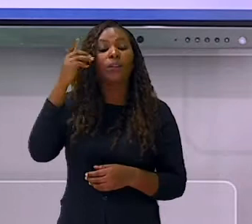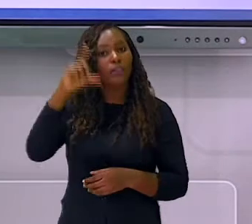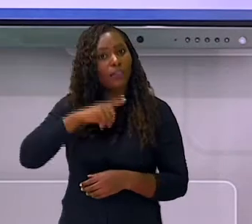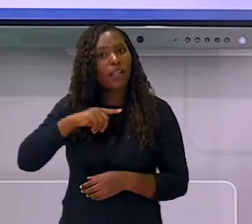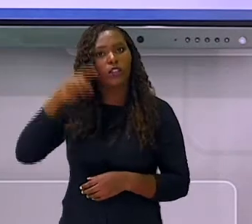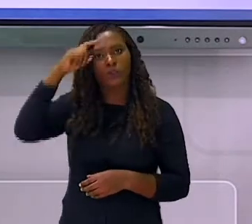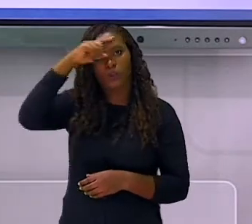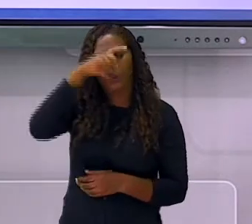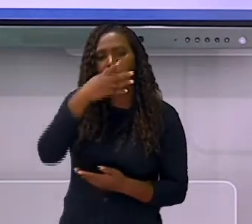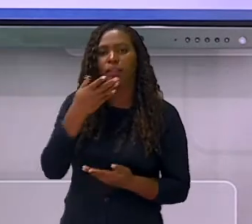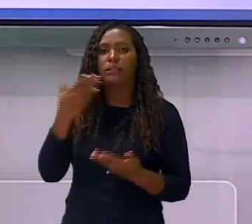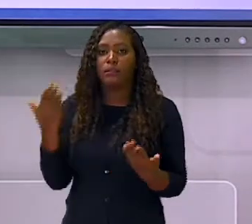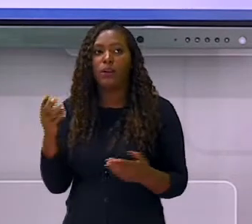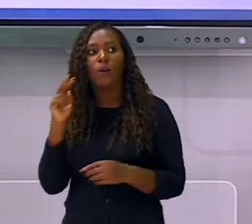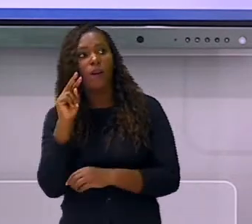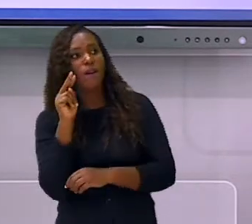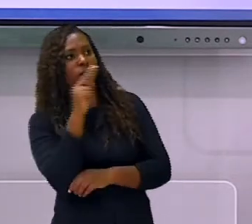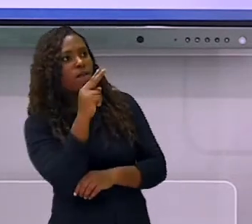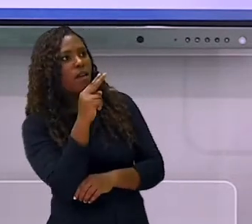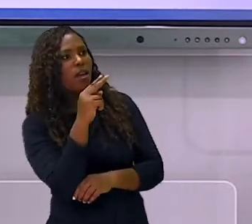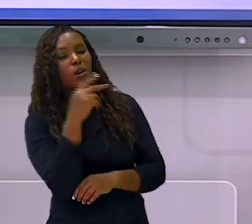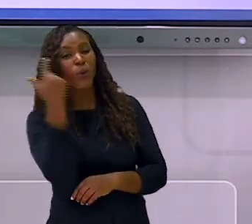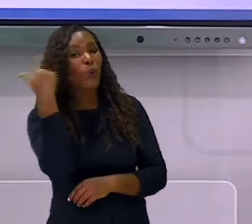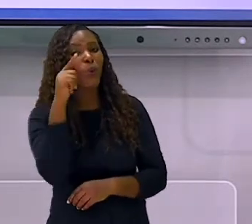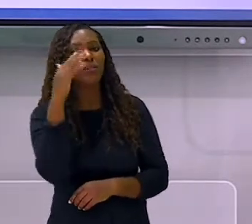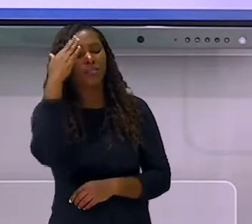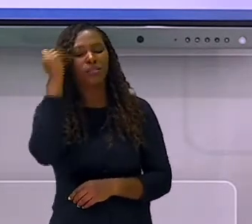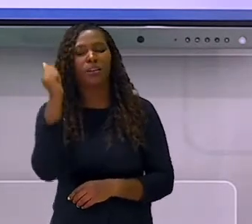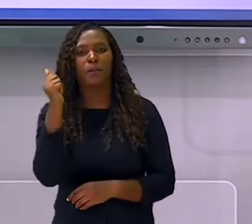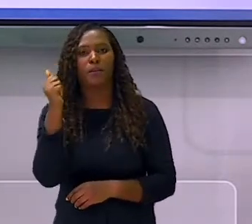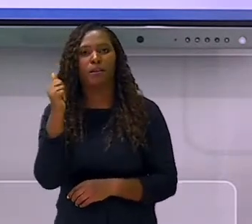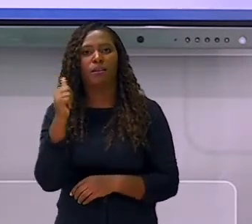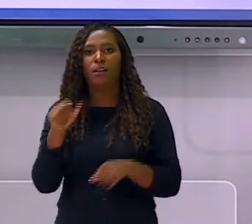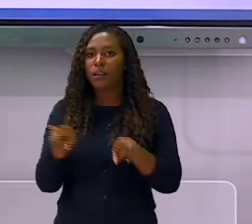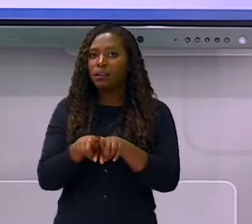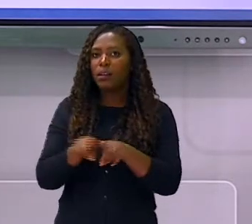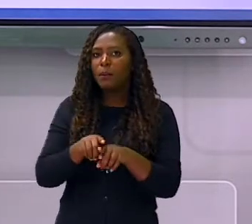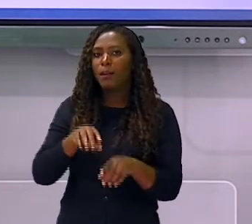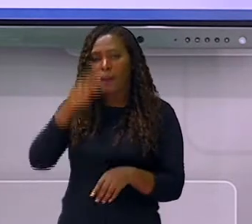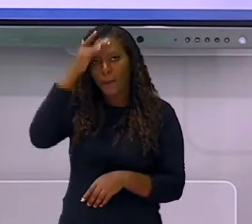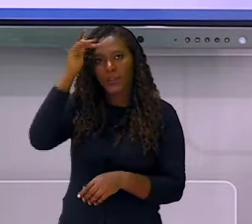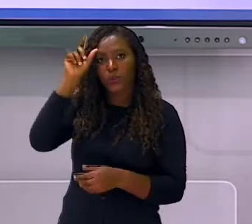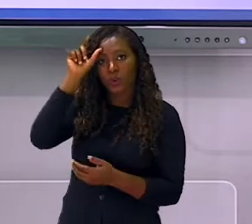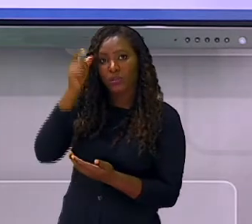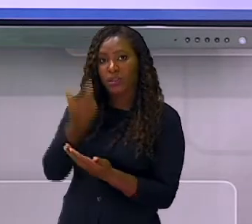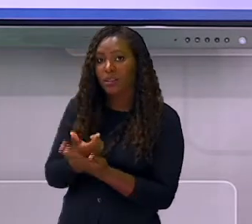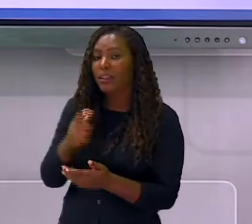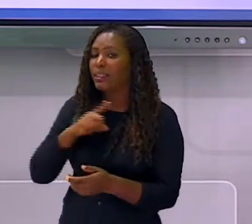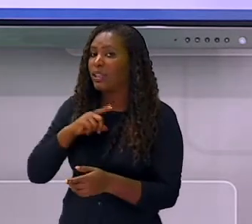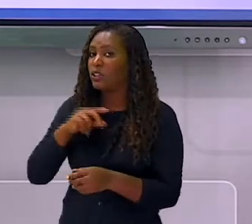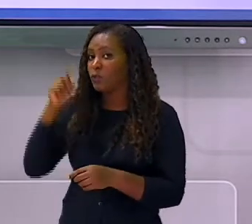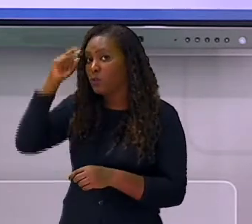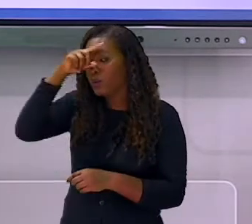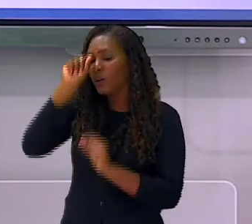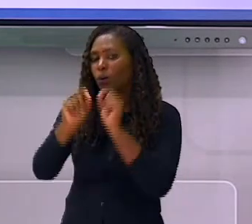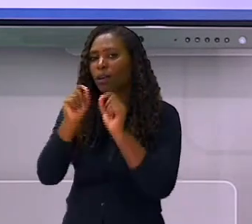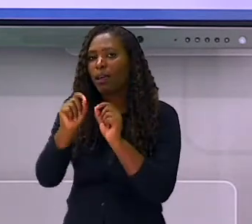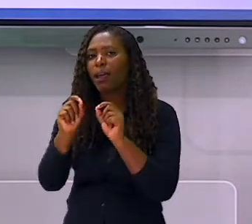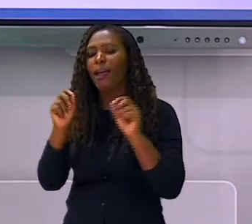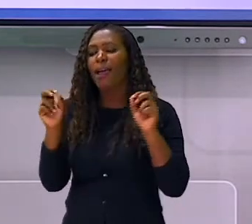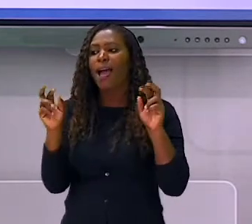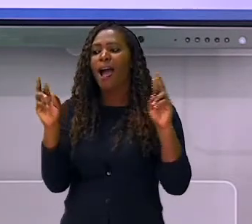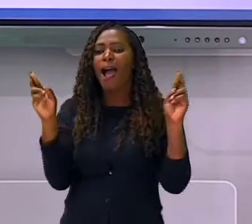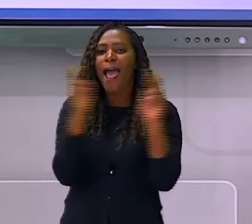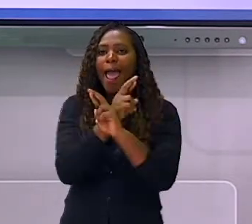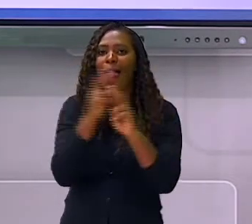compõem essas palavras. Geralmente, pessoal, disléxicos têm dificuldade em relacionar as letras